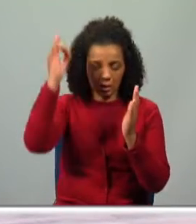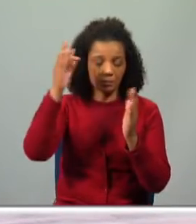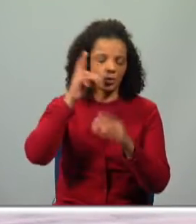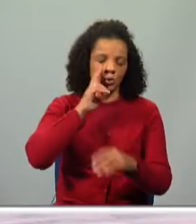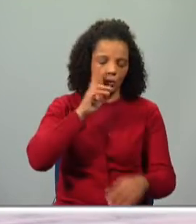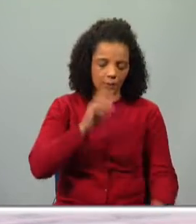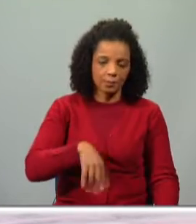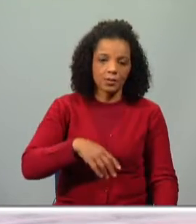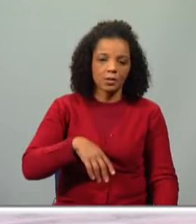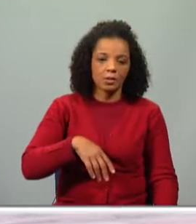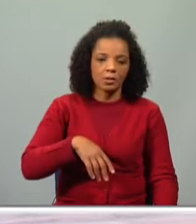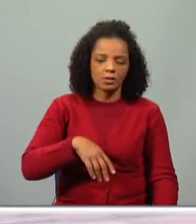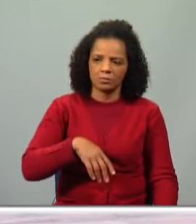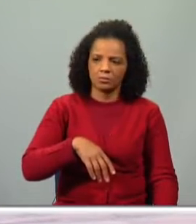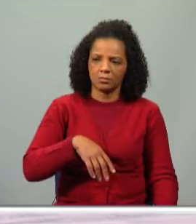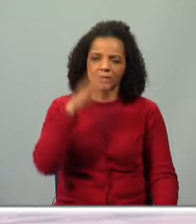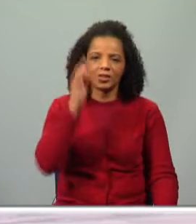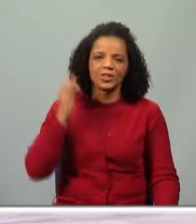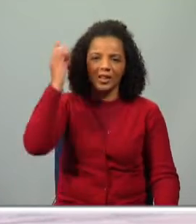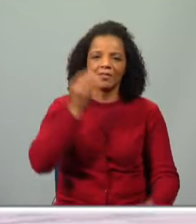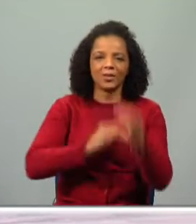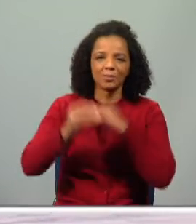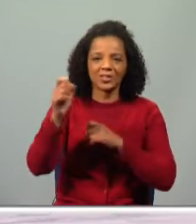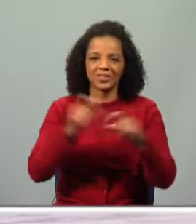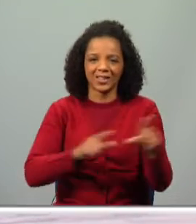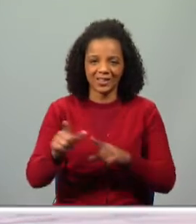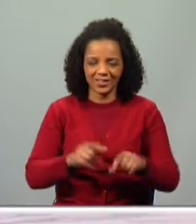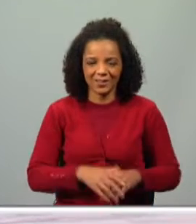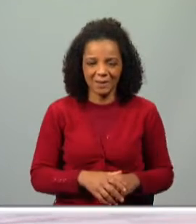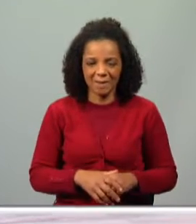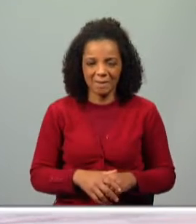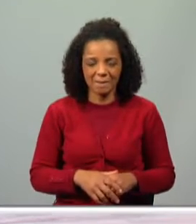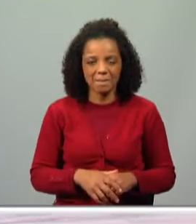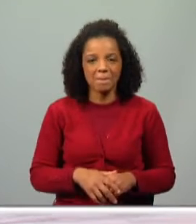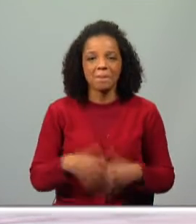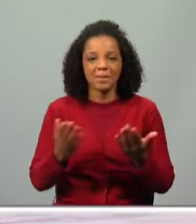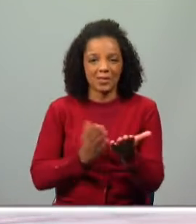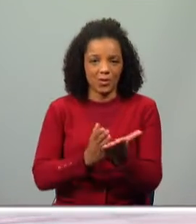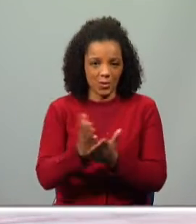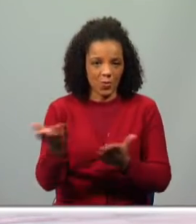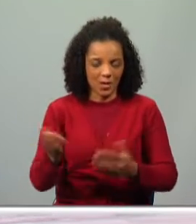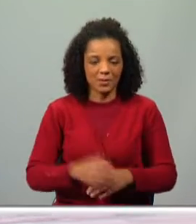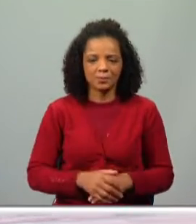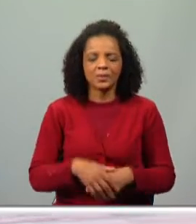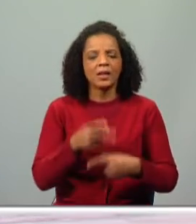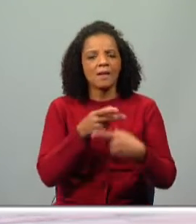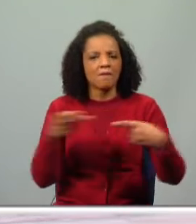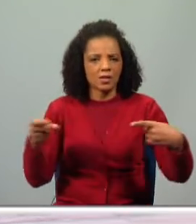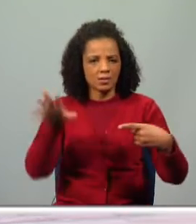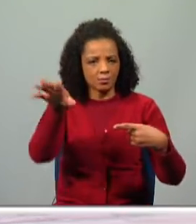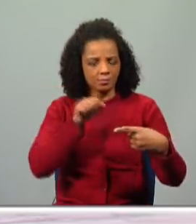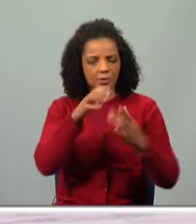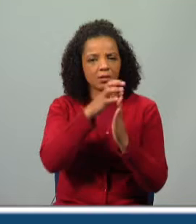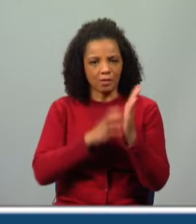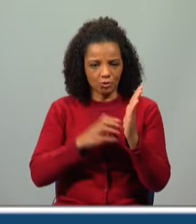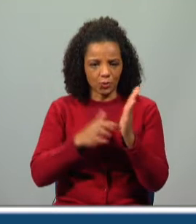desculpem, da girafa que comia as estrelas. E então, vamos continuar. Temos aqui esta frase que foi retirada